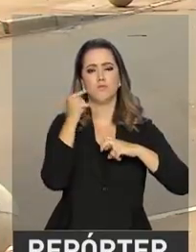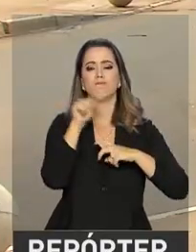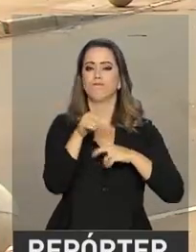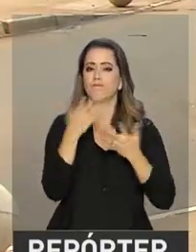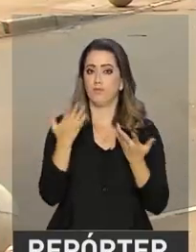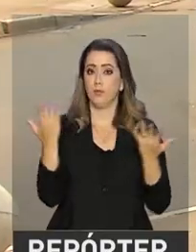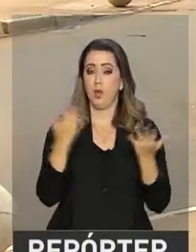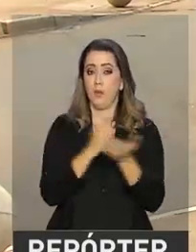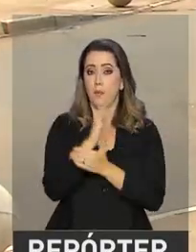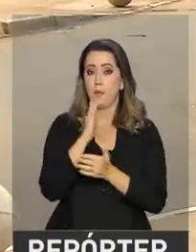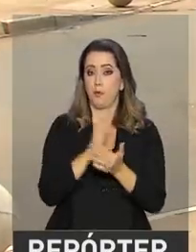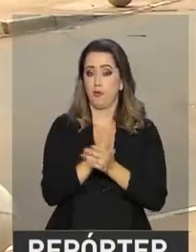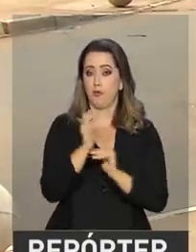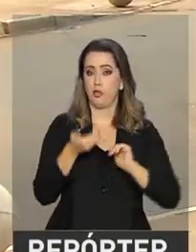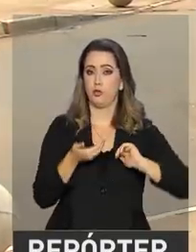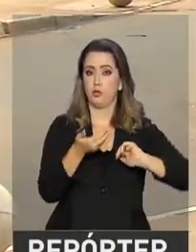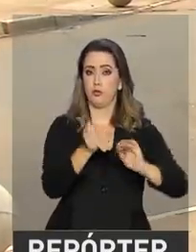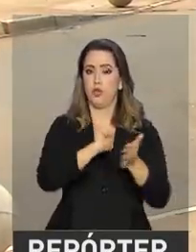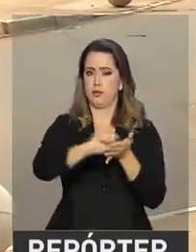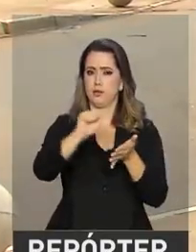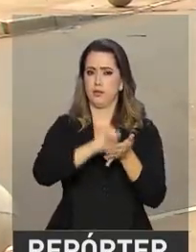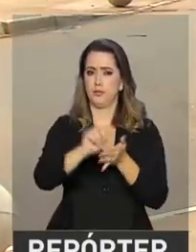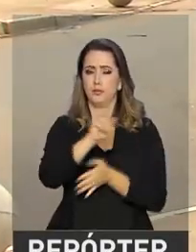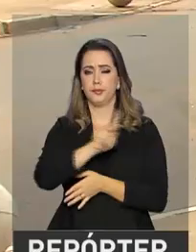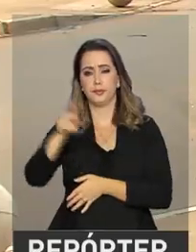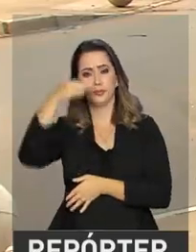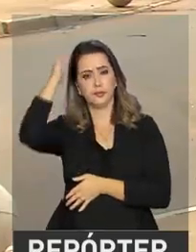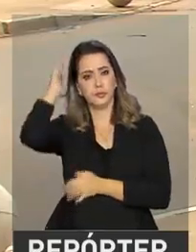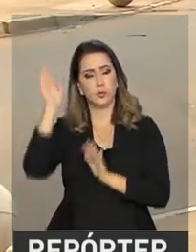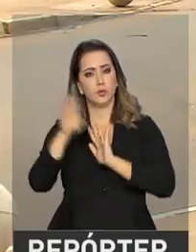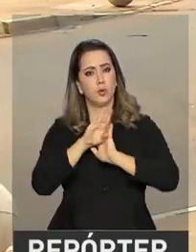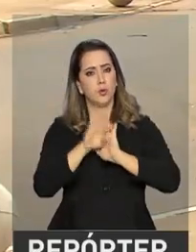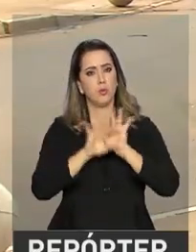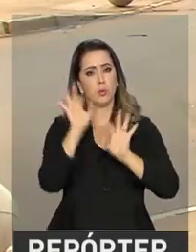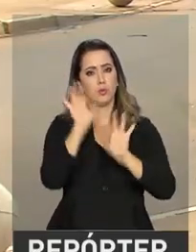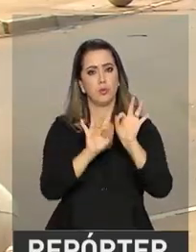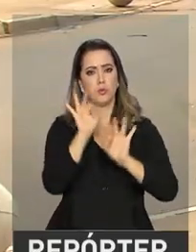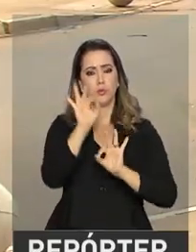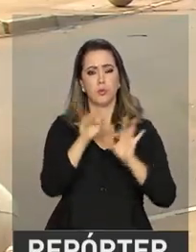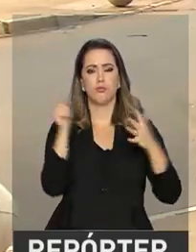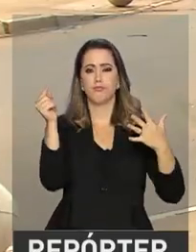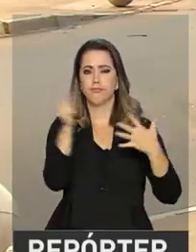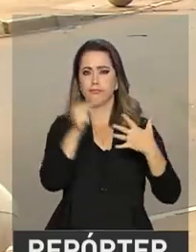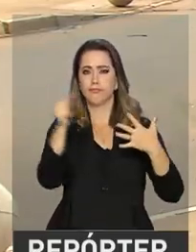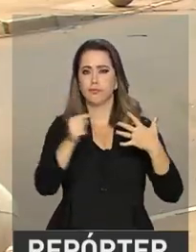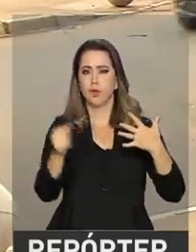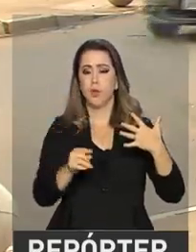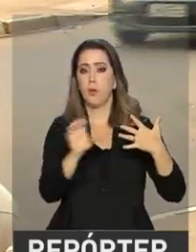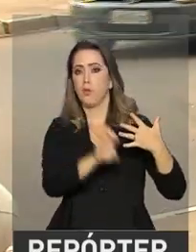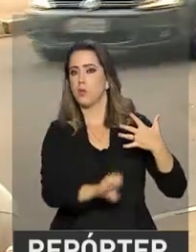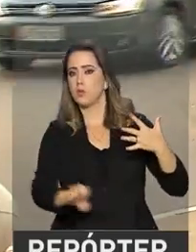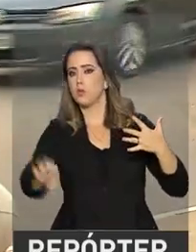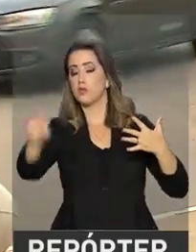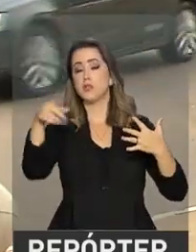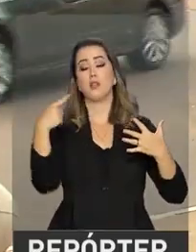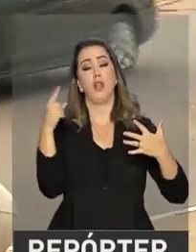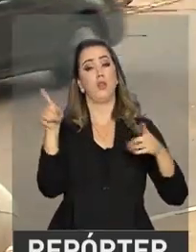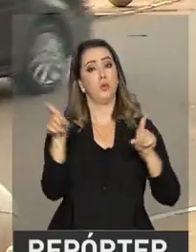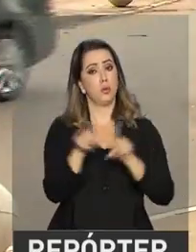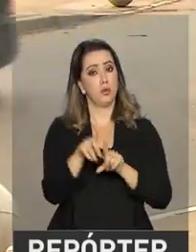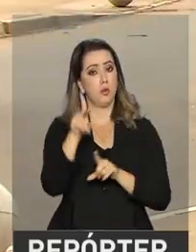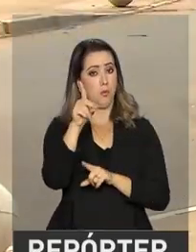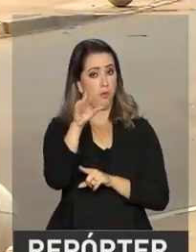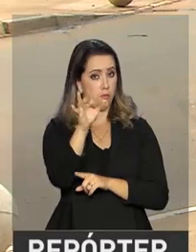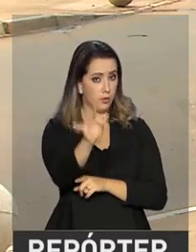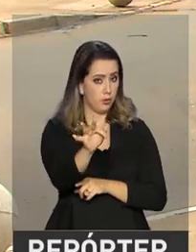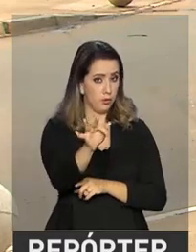sancionado este mês pelo presidente Michel Temer, O plano propõe metas anuais para cada estado e o Distrito Federal. O objetivo